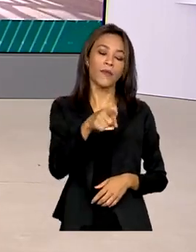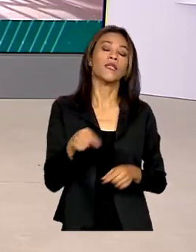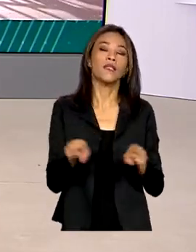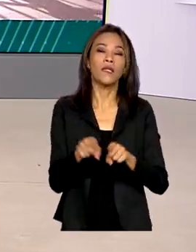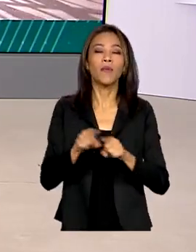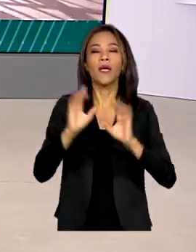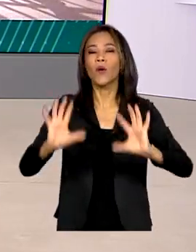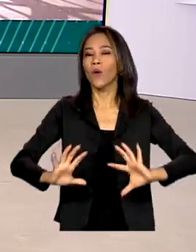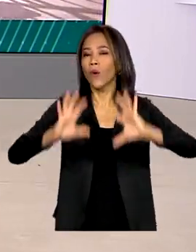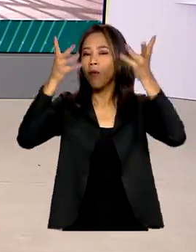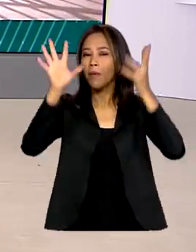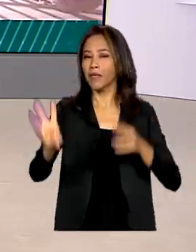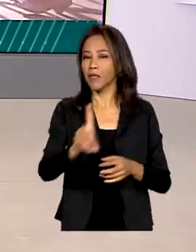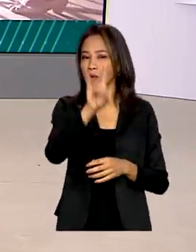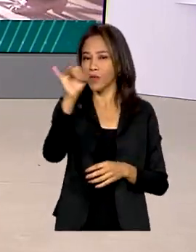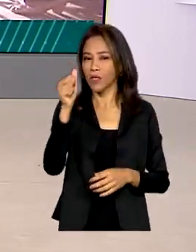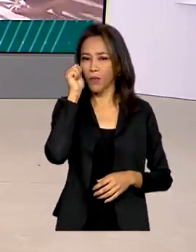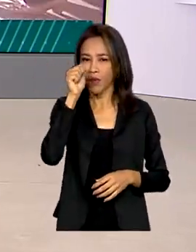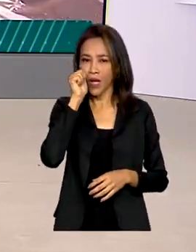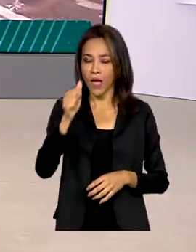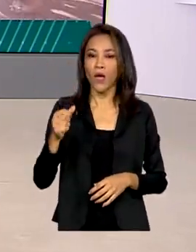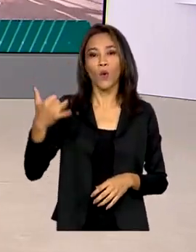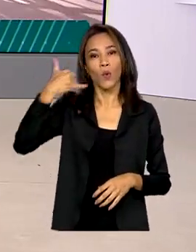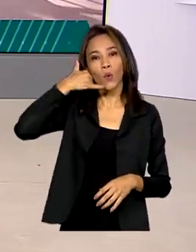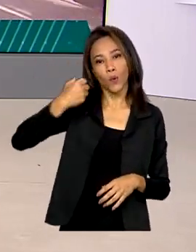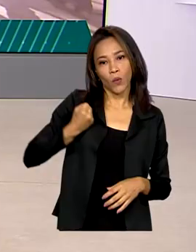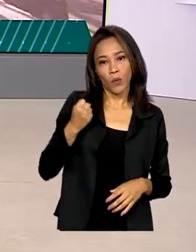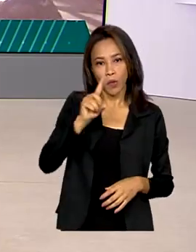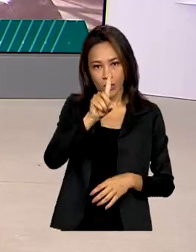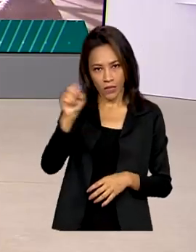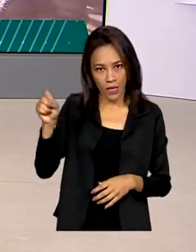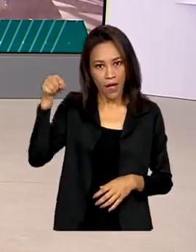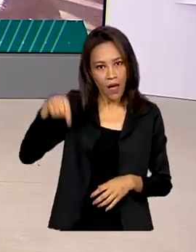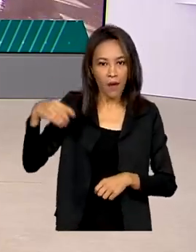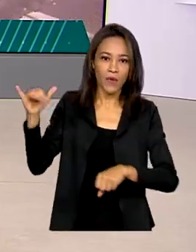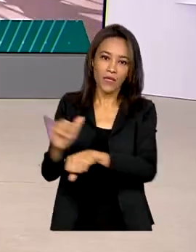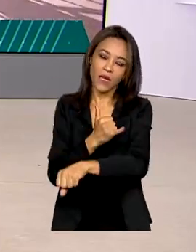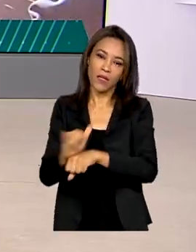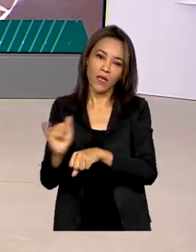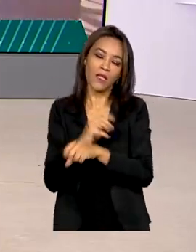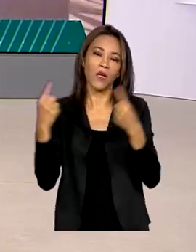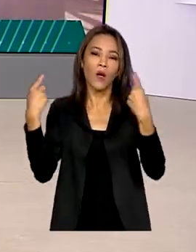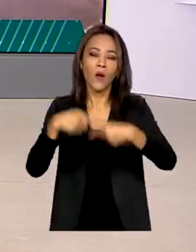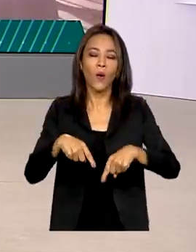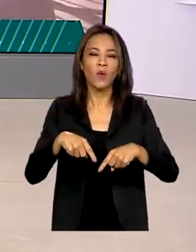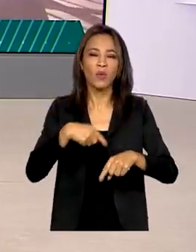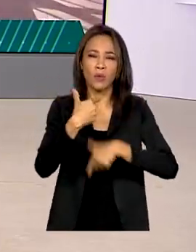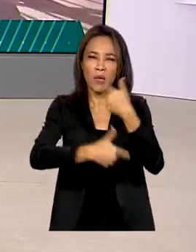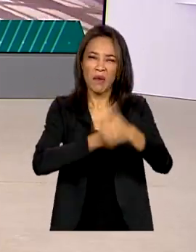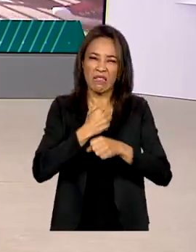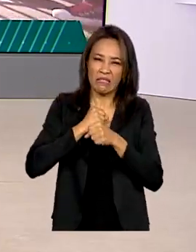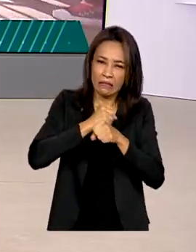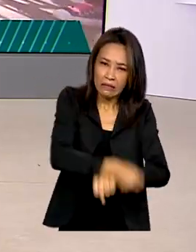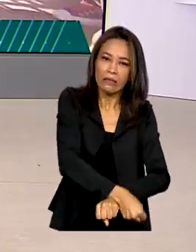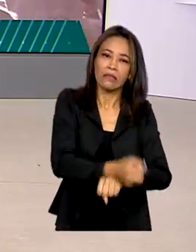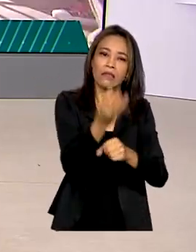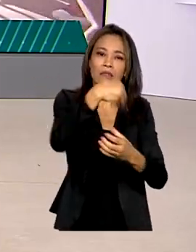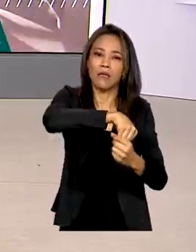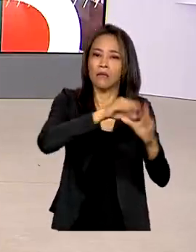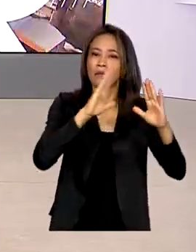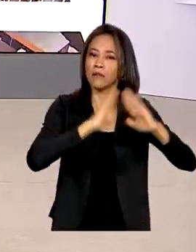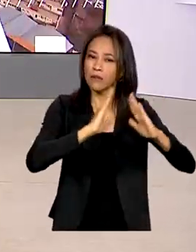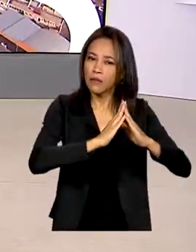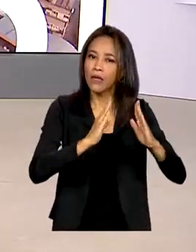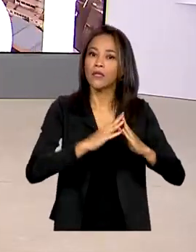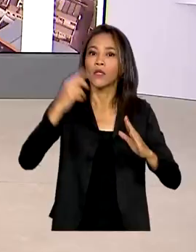do Dia da Mulher, o Disque 100 foi lançado como ferramenta de combate ao trabalho escravo doméstico. No Brasil, 92%